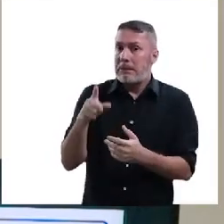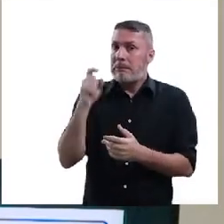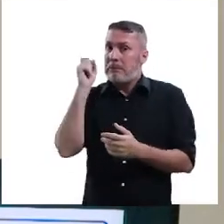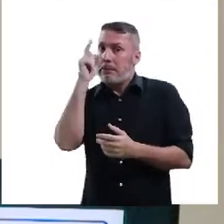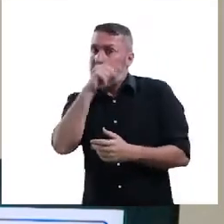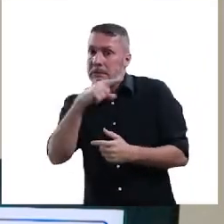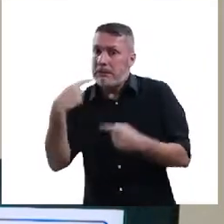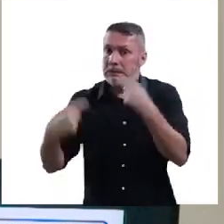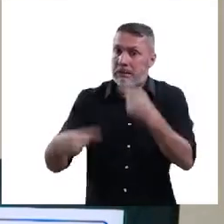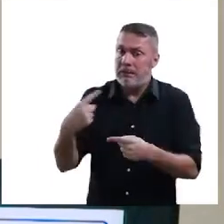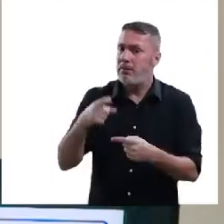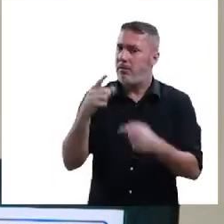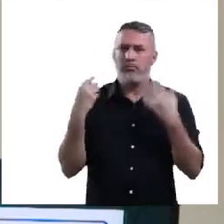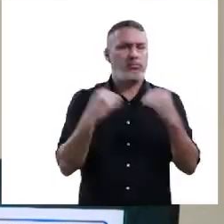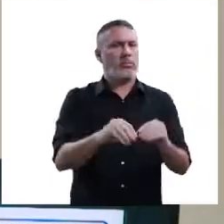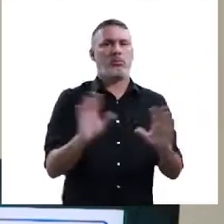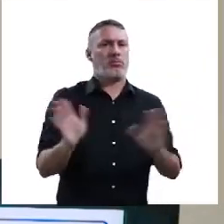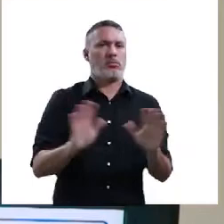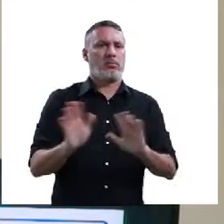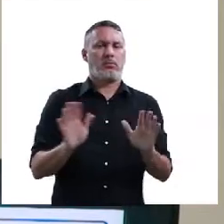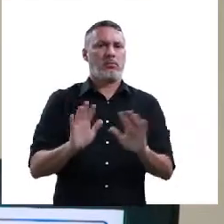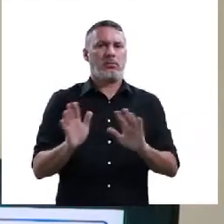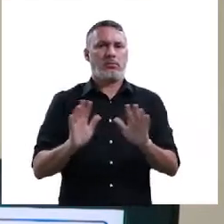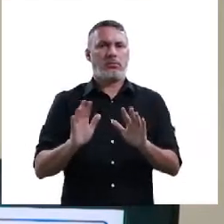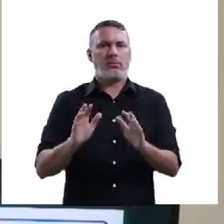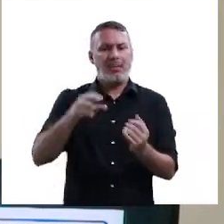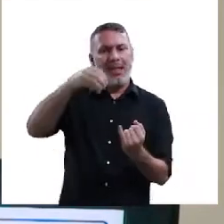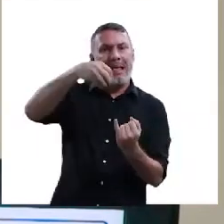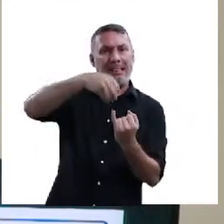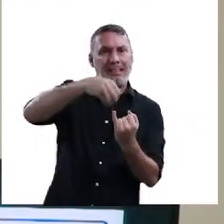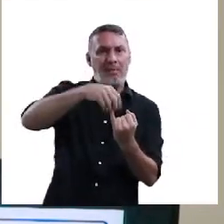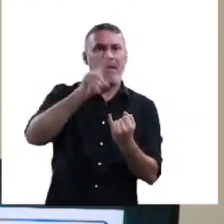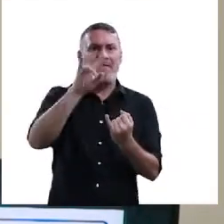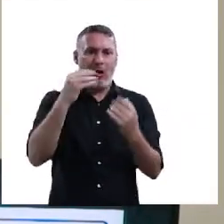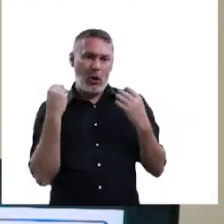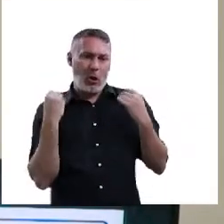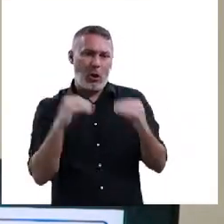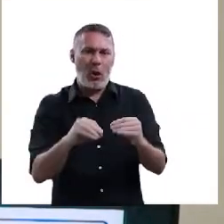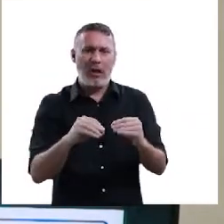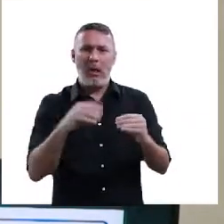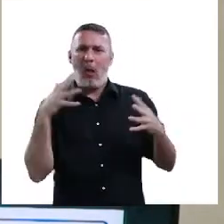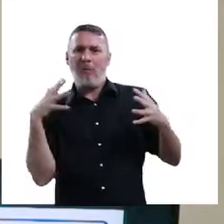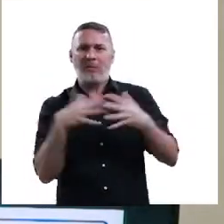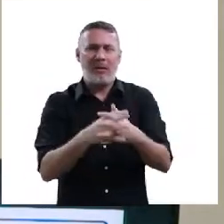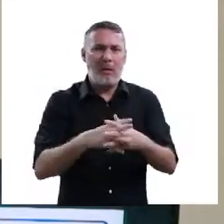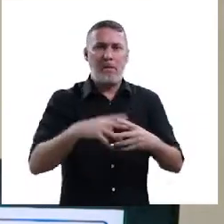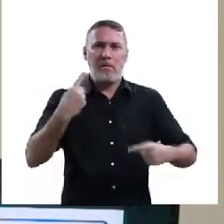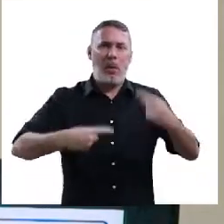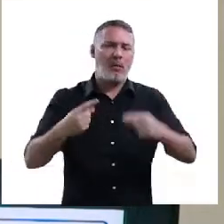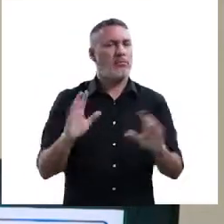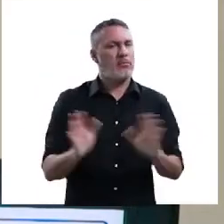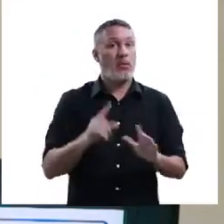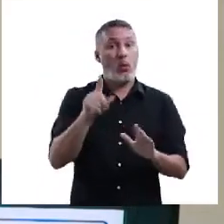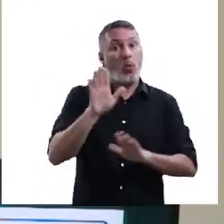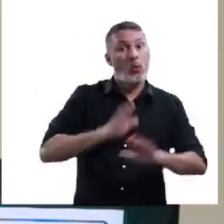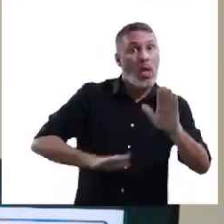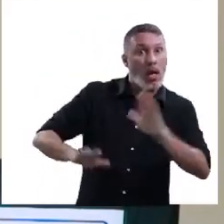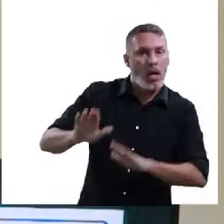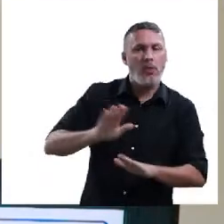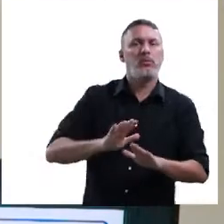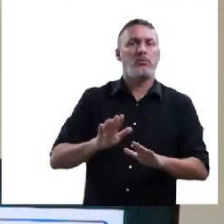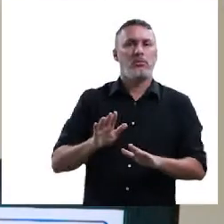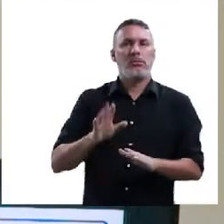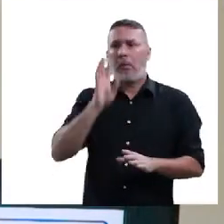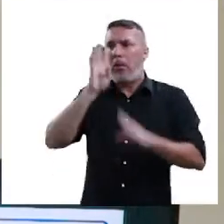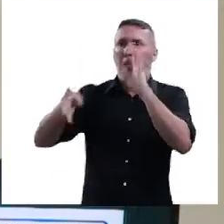lugar na sua redação. Ok? O INEP não vai colocar um tema que vai gerar uma polêmica, você vai ter, ai, meu Deus, eu vou ferir. Não. Então,